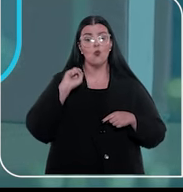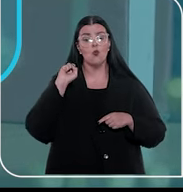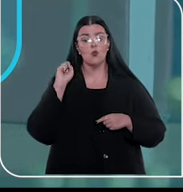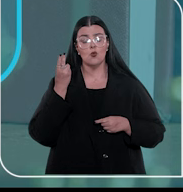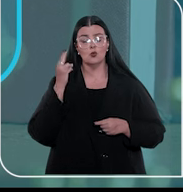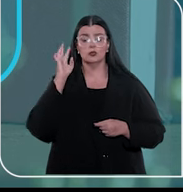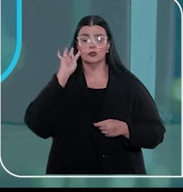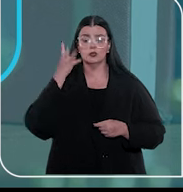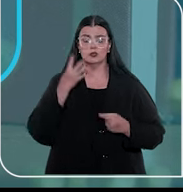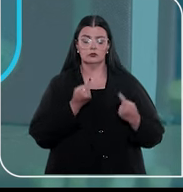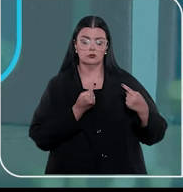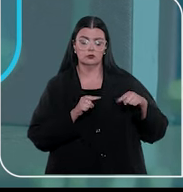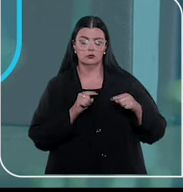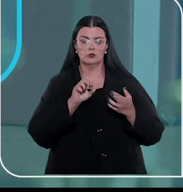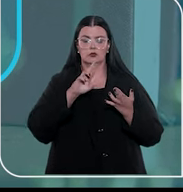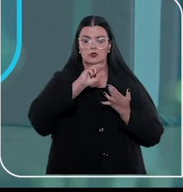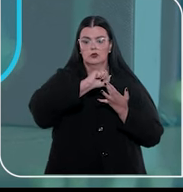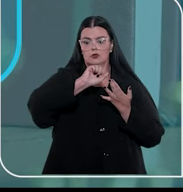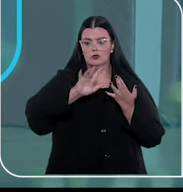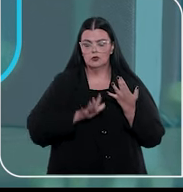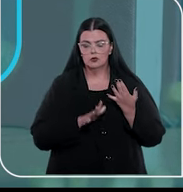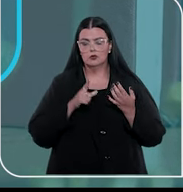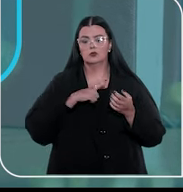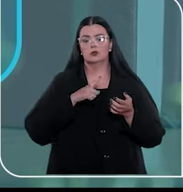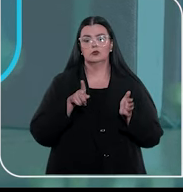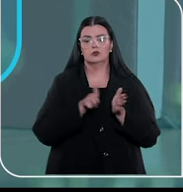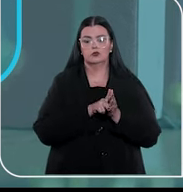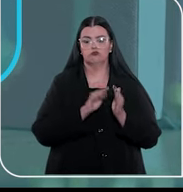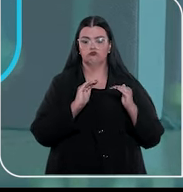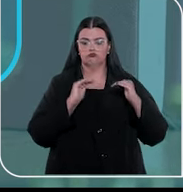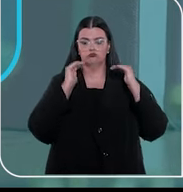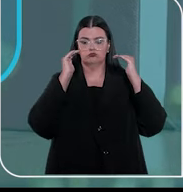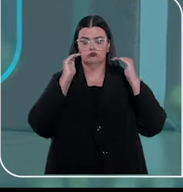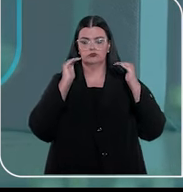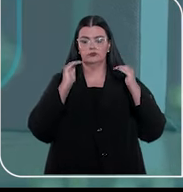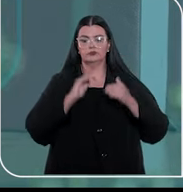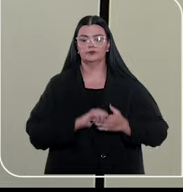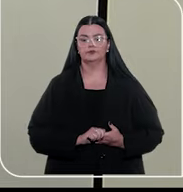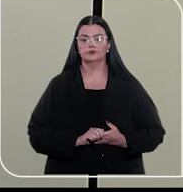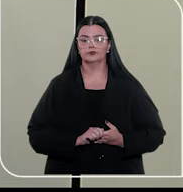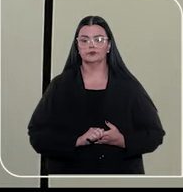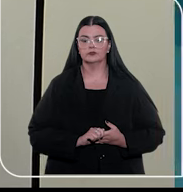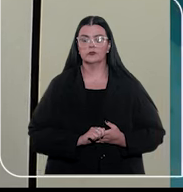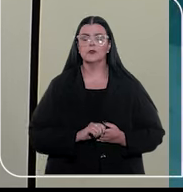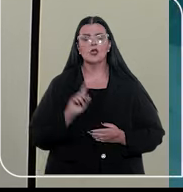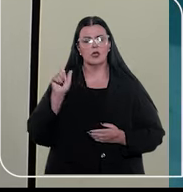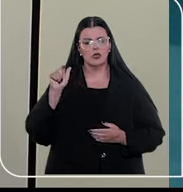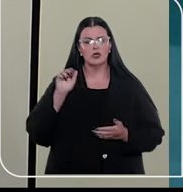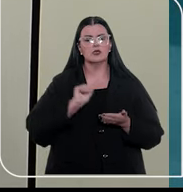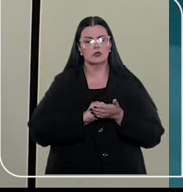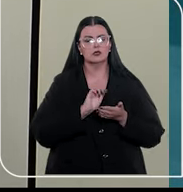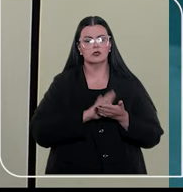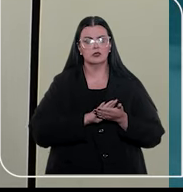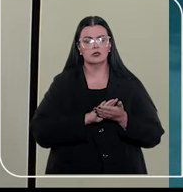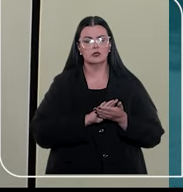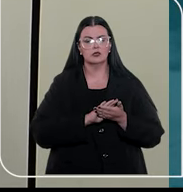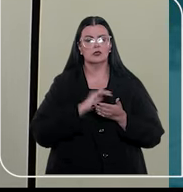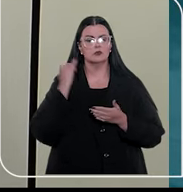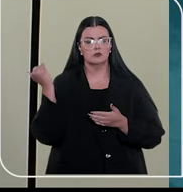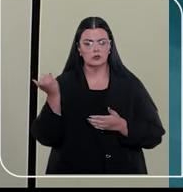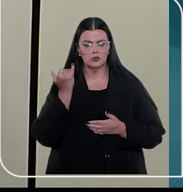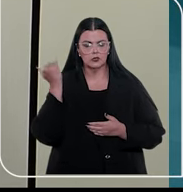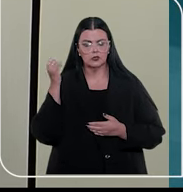quando a decisão contrariar súmula ou jurisprudência dominante do tribunal. É uma classe processual importantíssima,